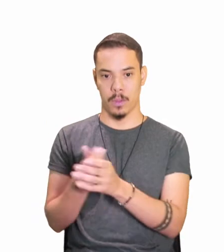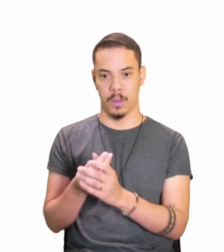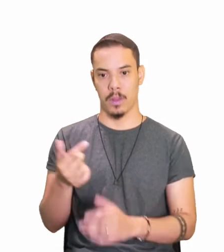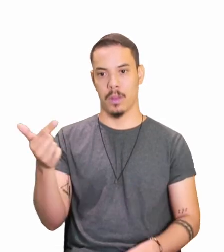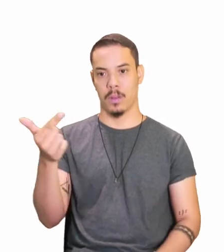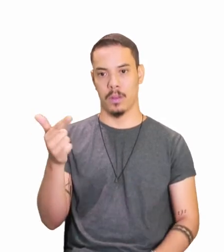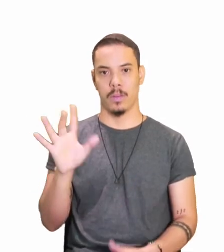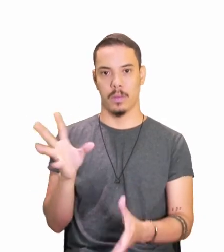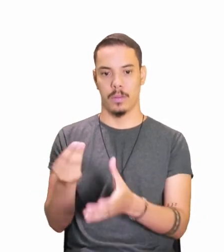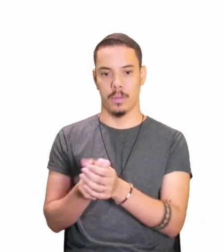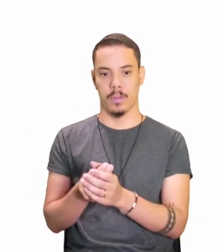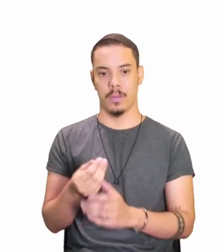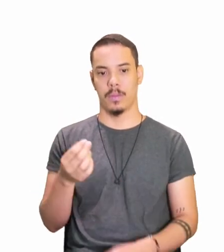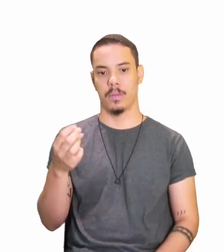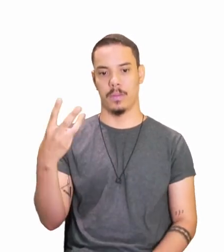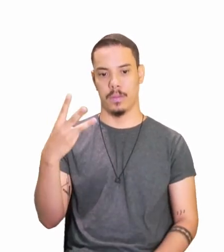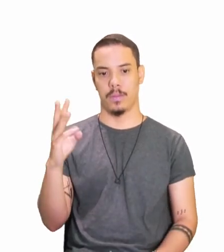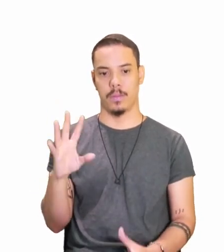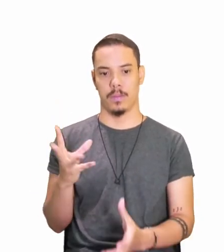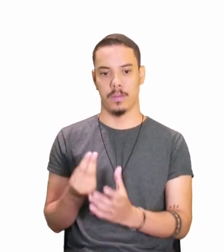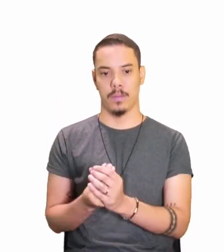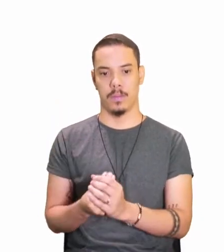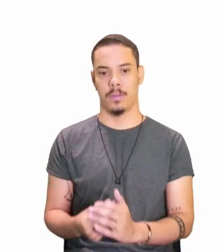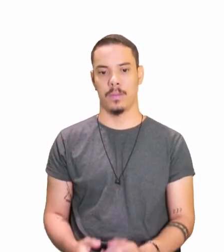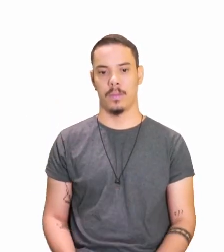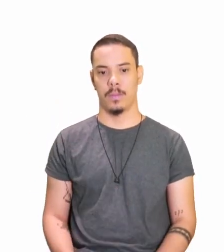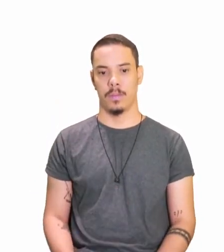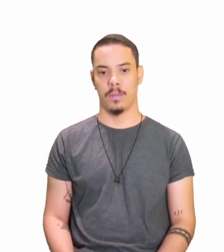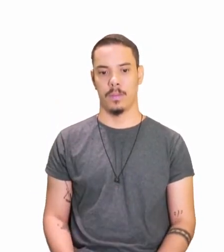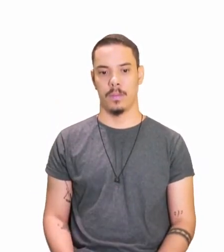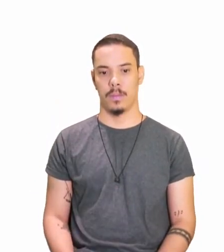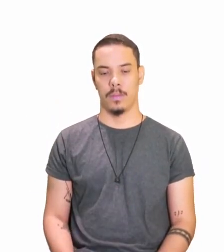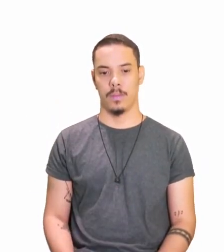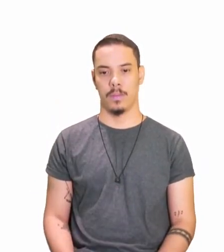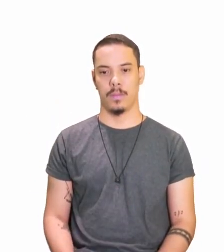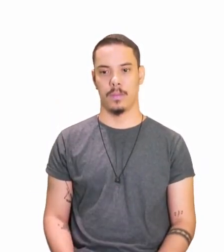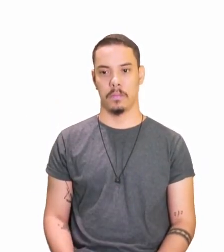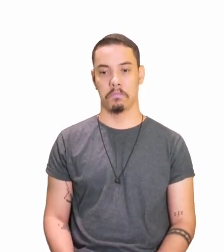vós abolis, eles abolem,